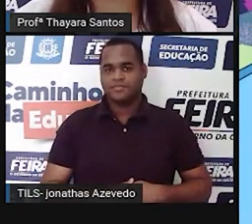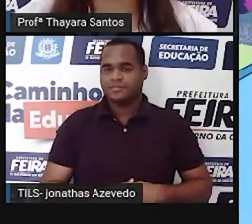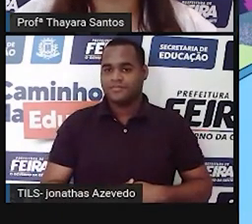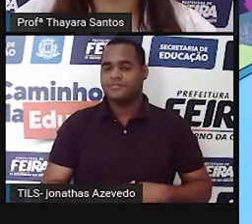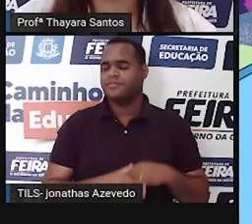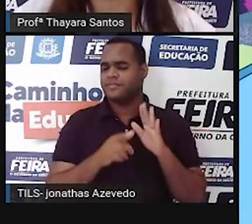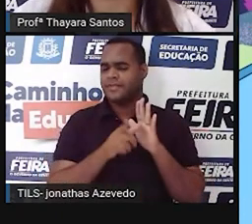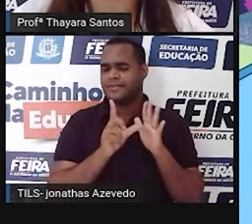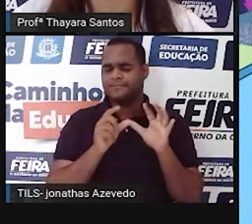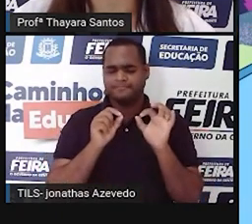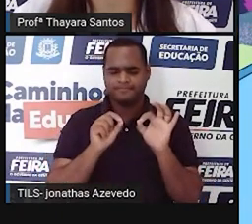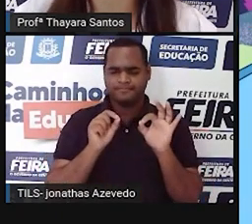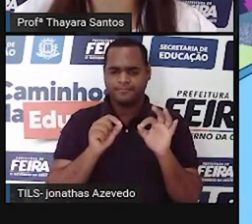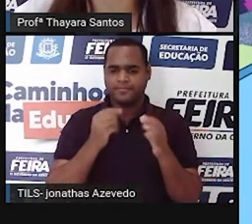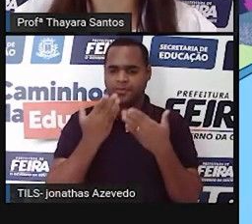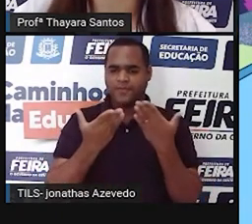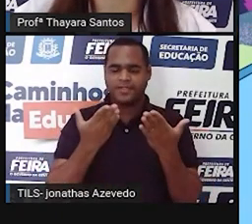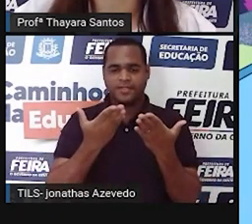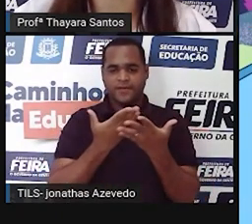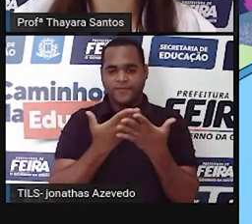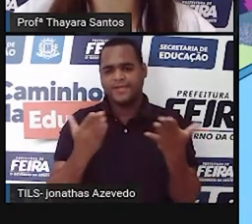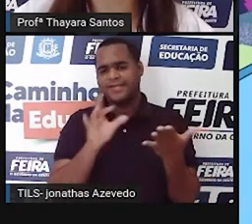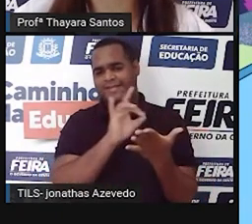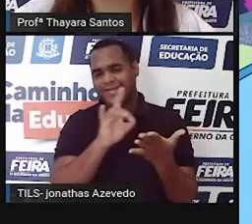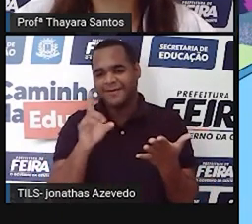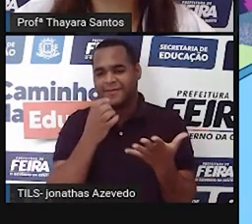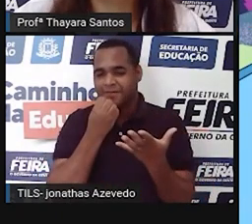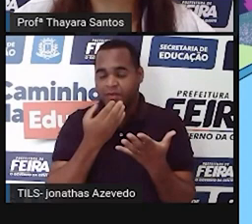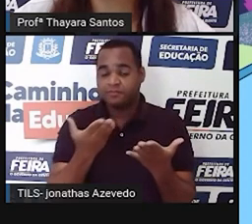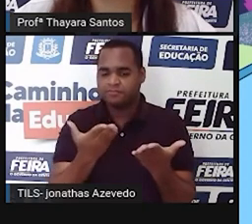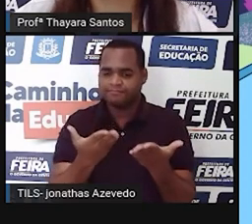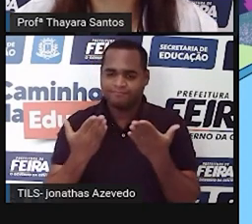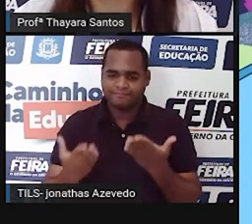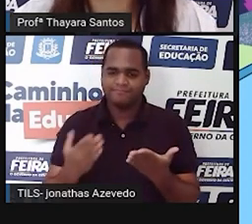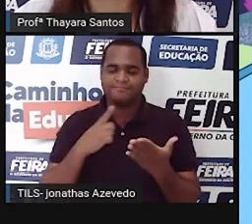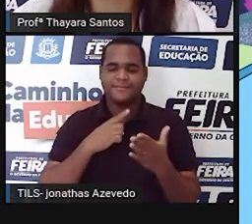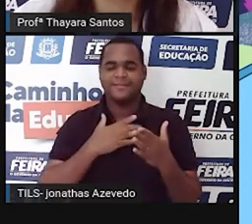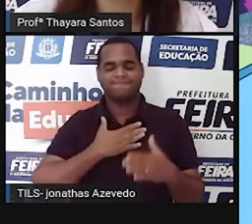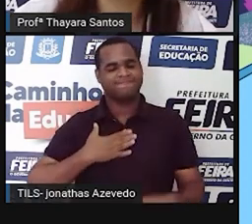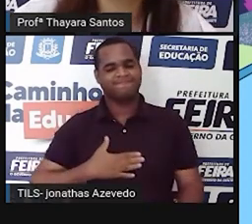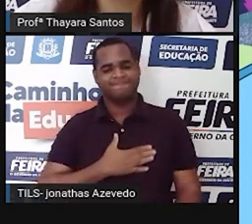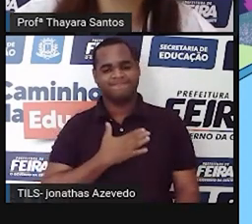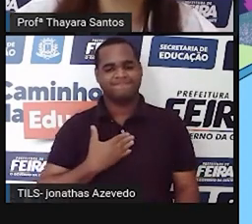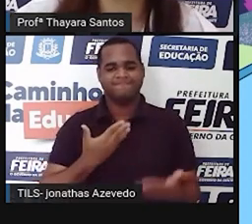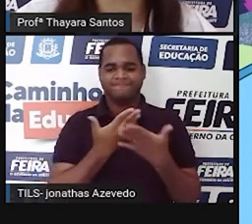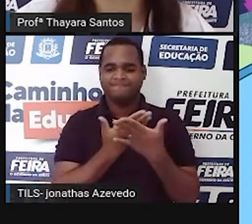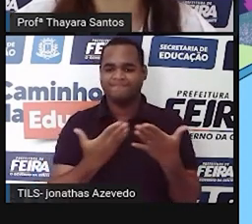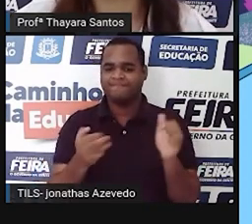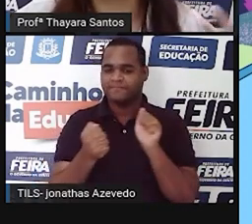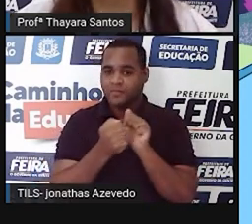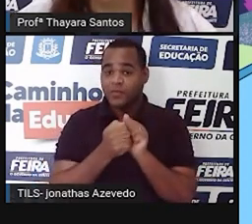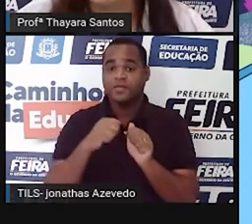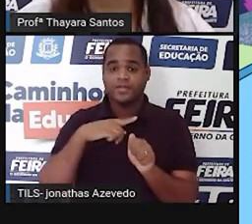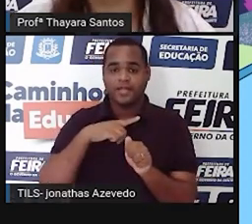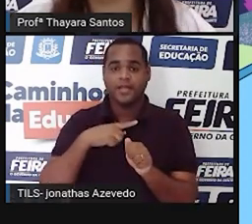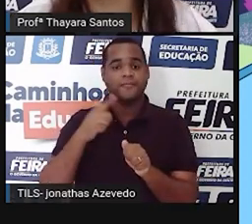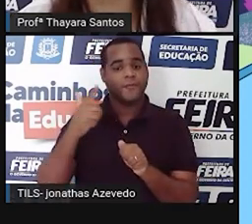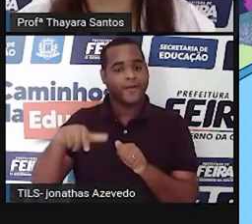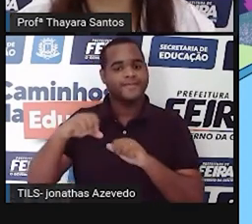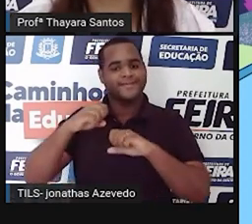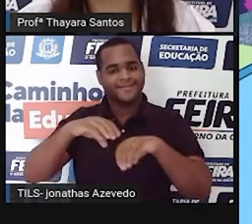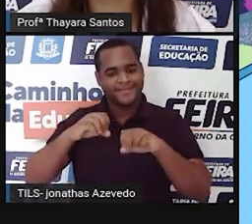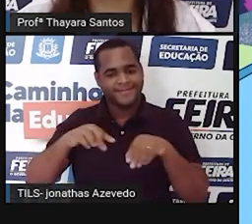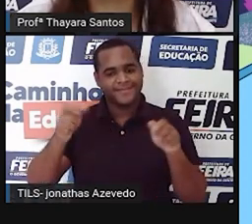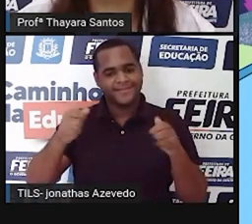Antes de tudo, sejam vocês que estão aí do outro lado muito bem-vindos, é um prazer enorme para a gente ter vocês aqui acompanhando as nossas aulas, então